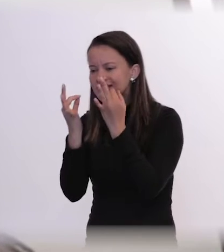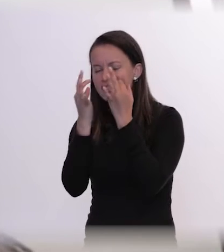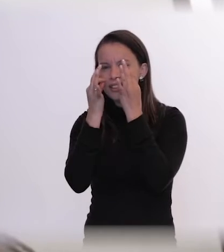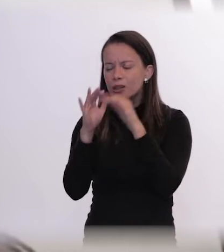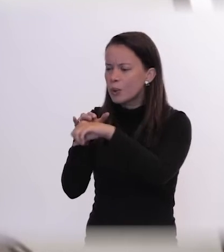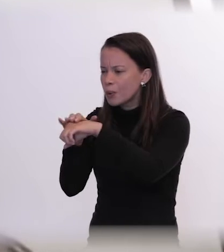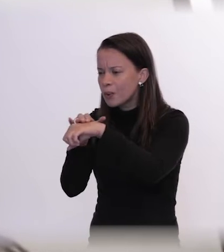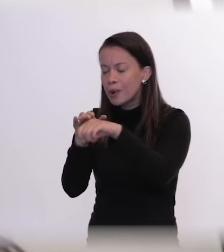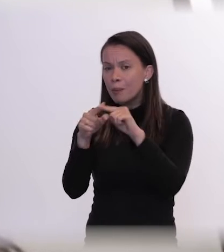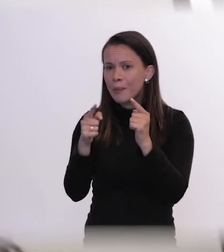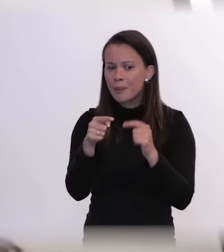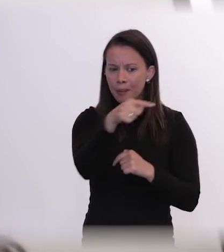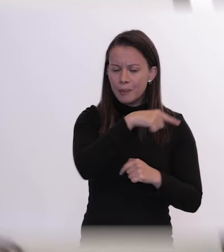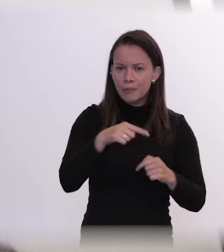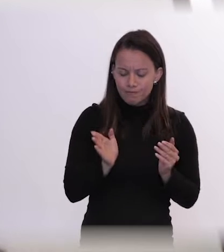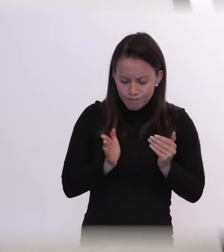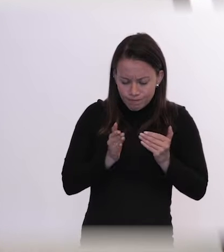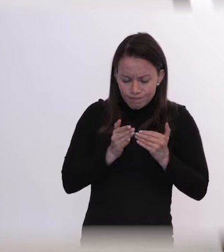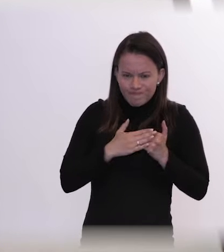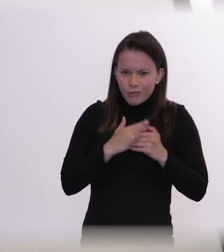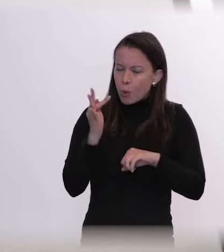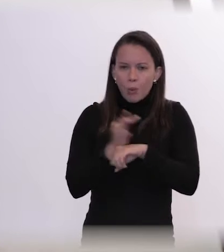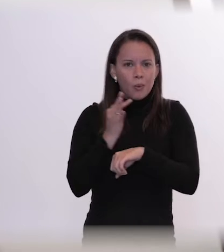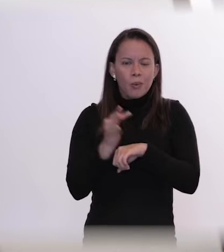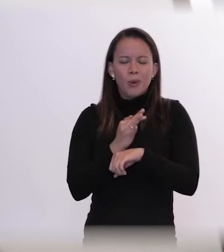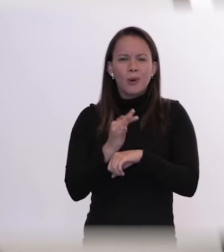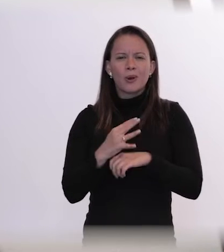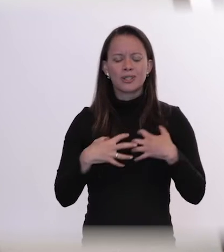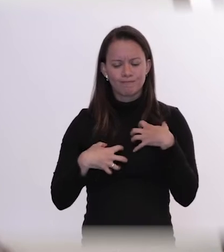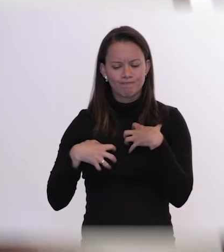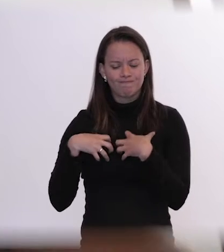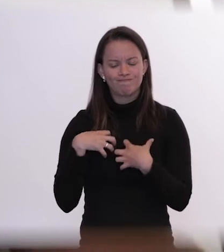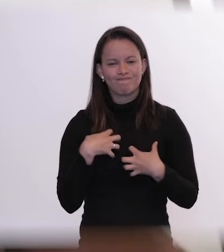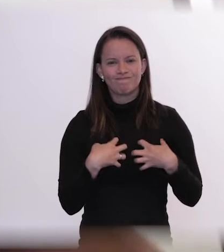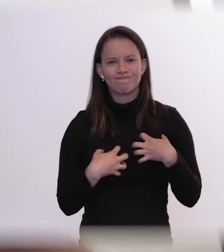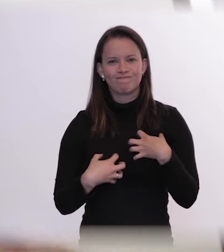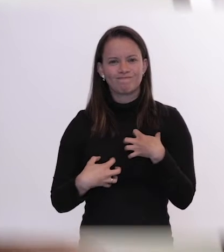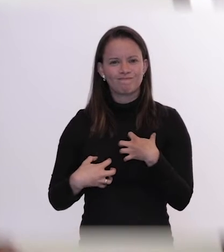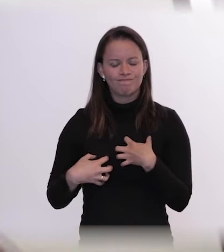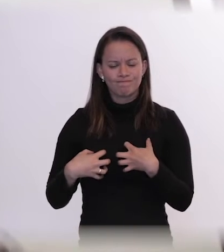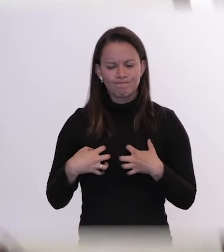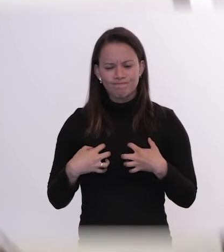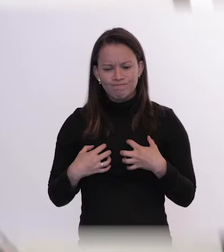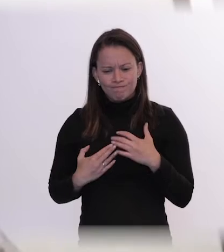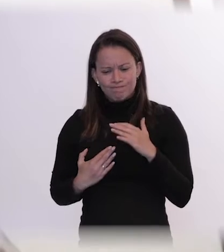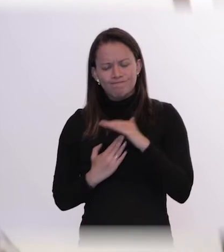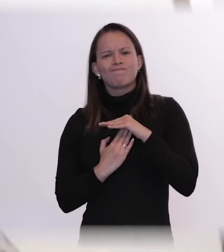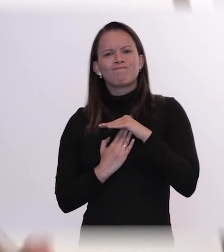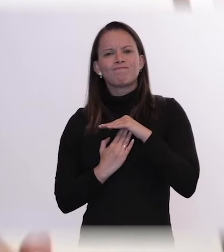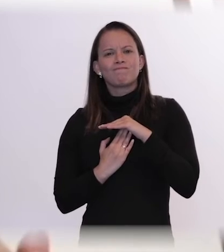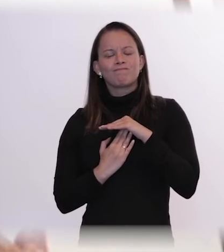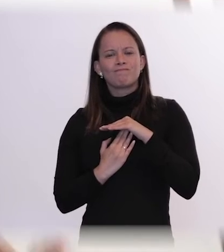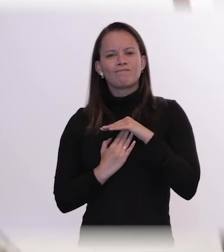sofrem. E eu acho que aí eles não conseguem lidar com a dor. E aí chega um limite que a dor é tão forte da alma,